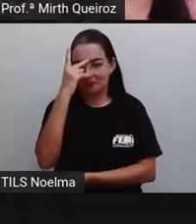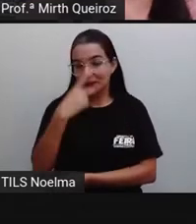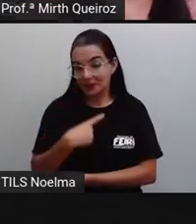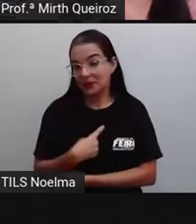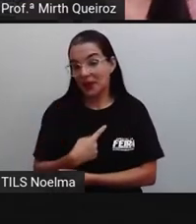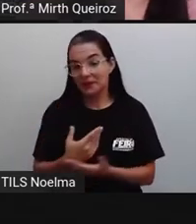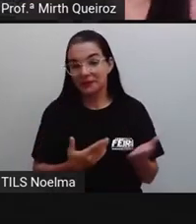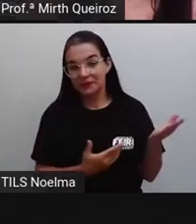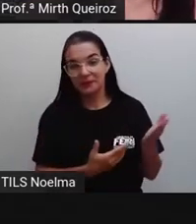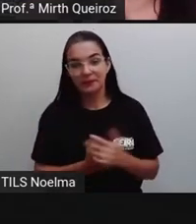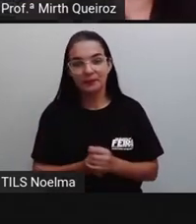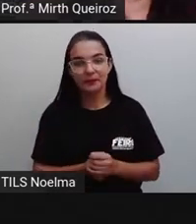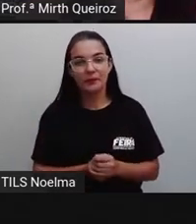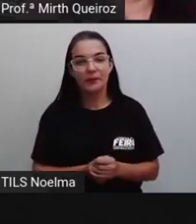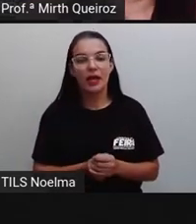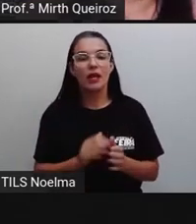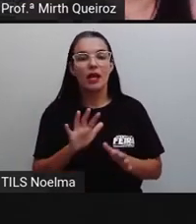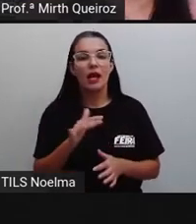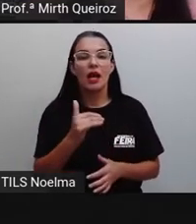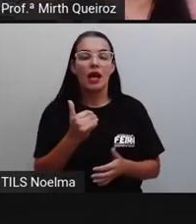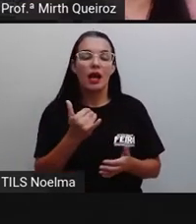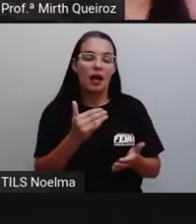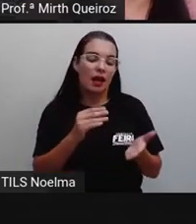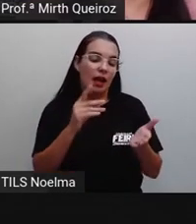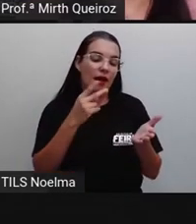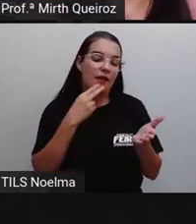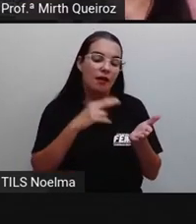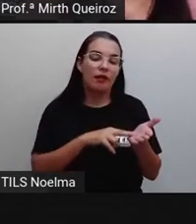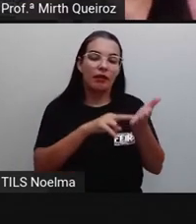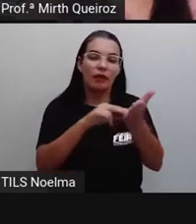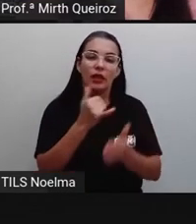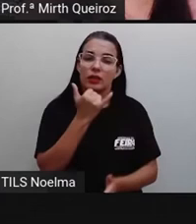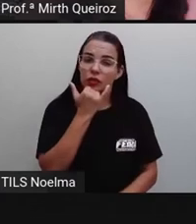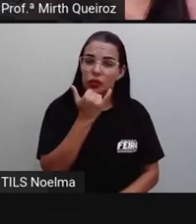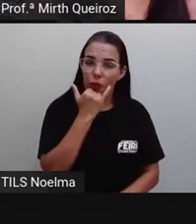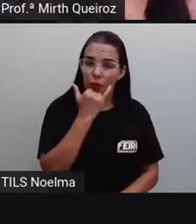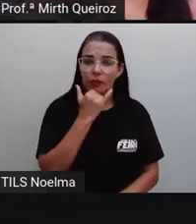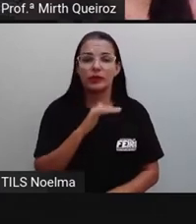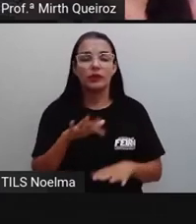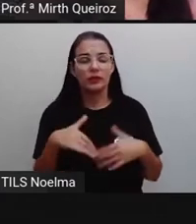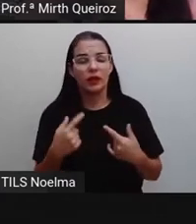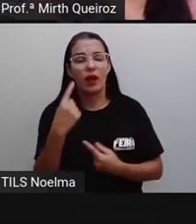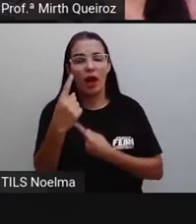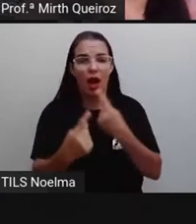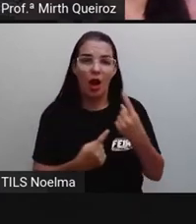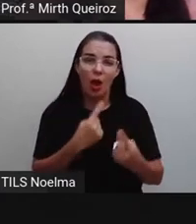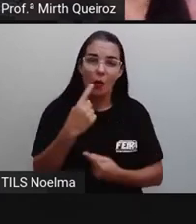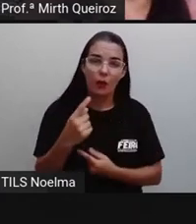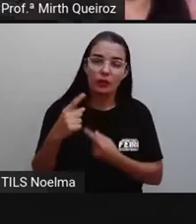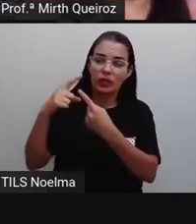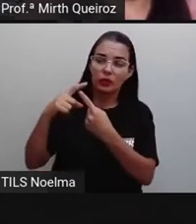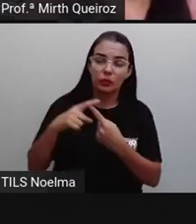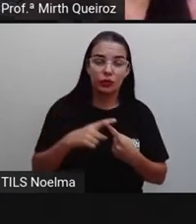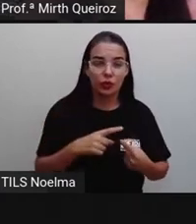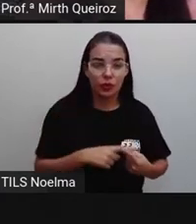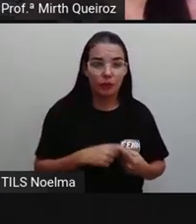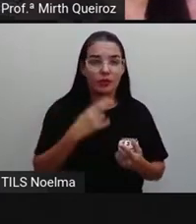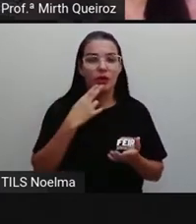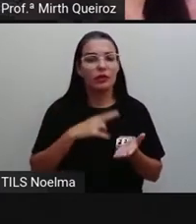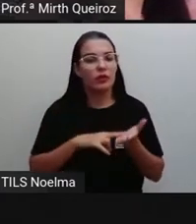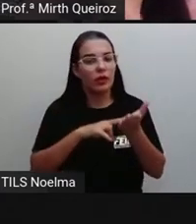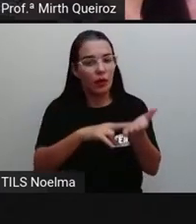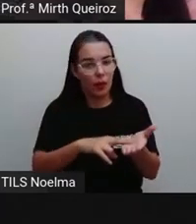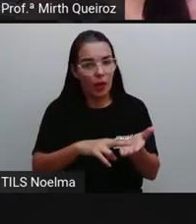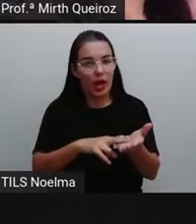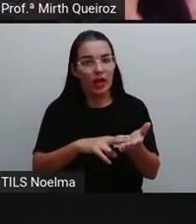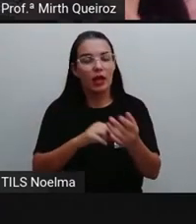pessoal. Carta de desculpas. Esses são alguns aí dos tipos, né? De carta,